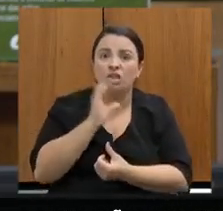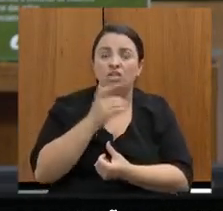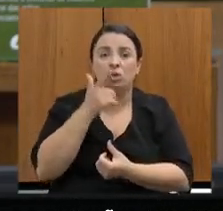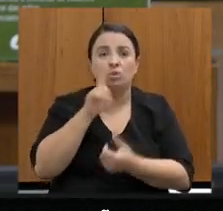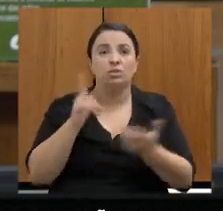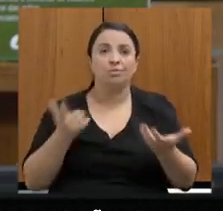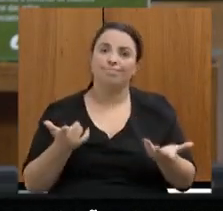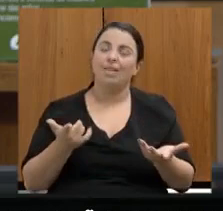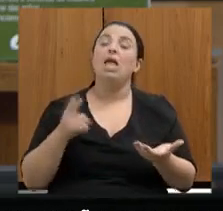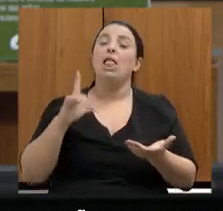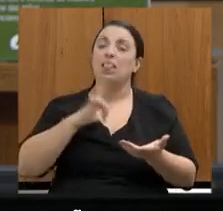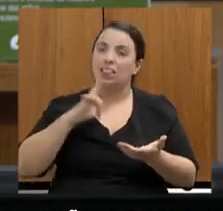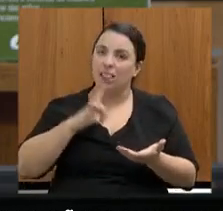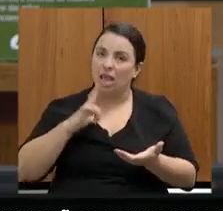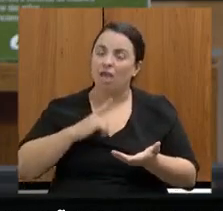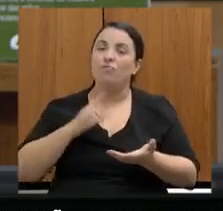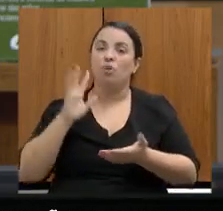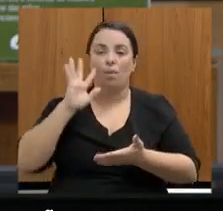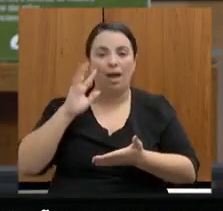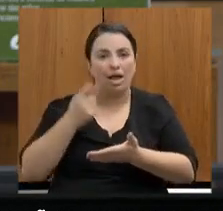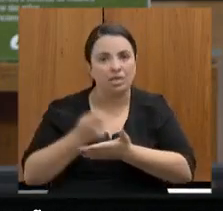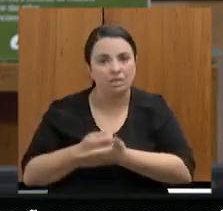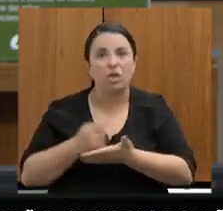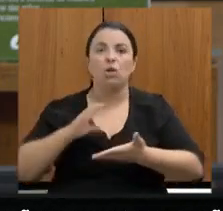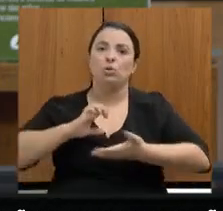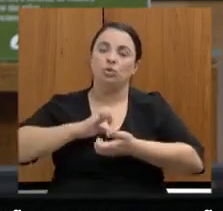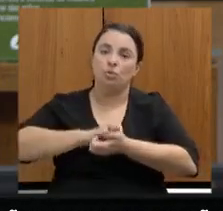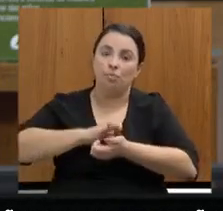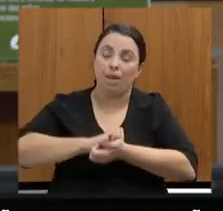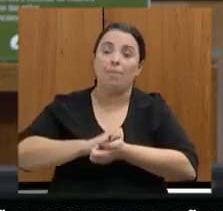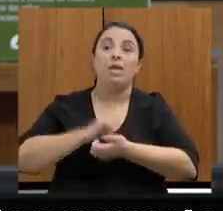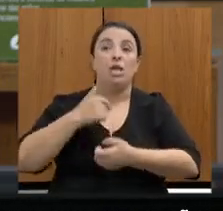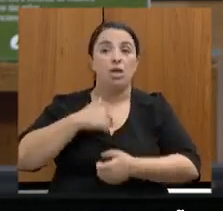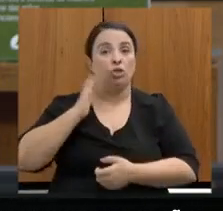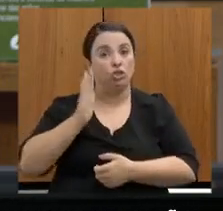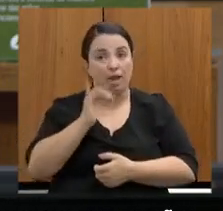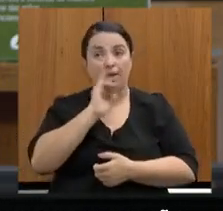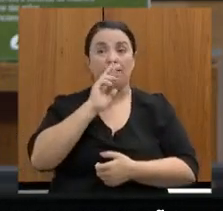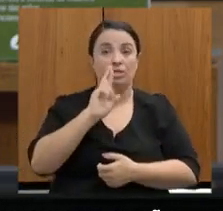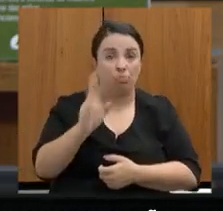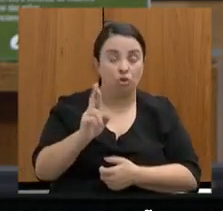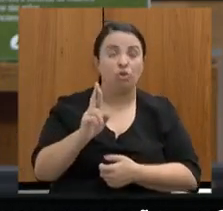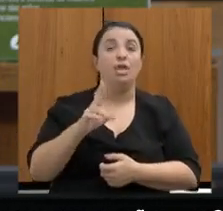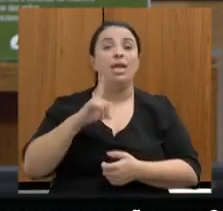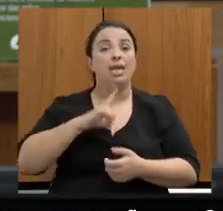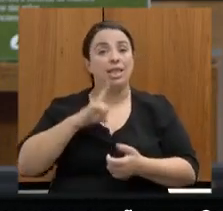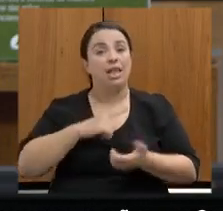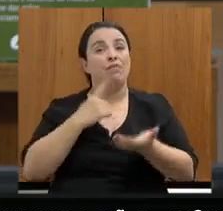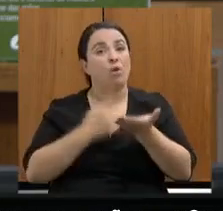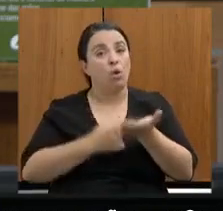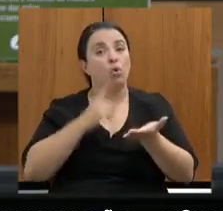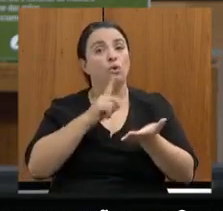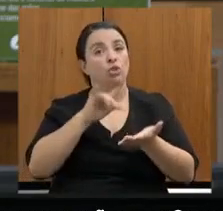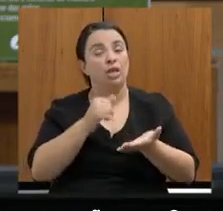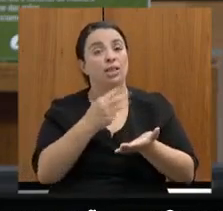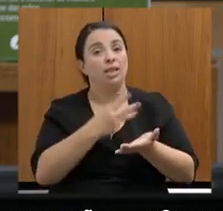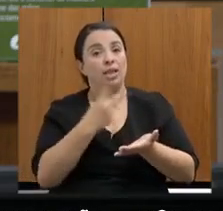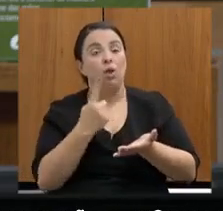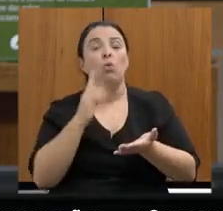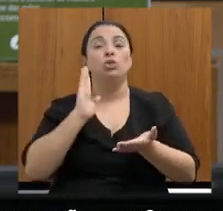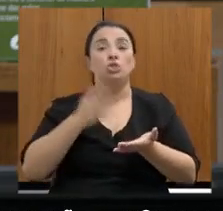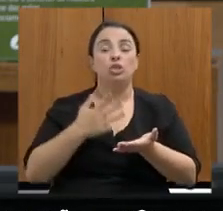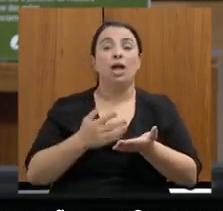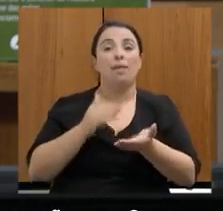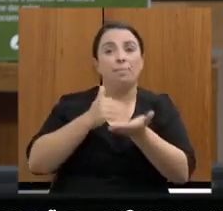do Supremo, e eu lhe disse também que desde a publicação do acordo no dia 31, nós já enviamos duas petições e temos tido contatos